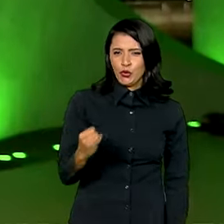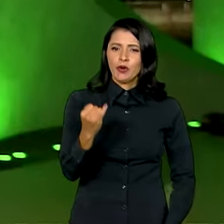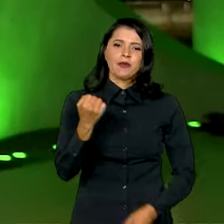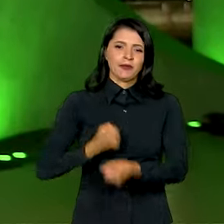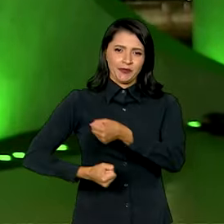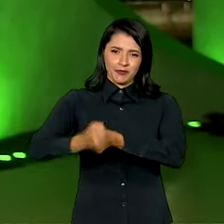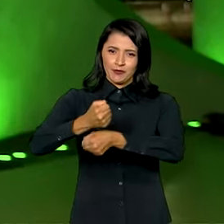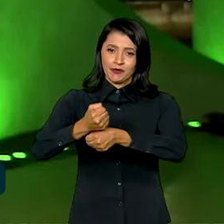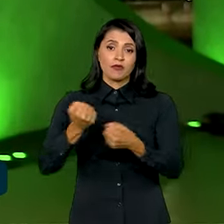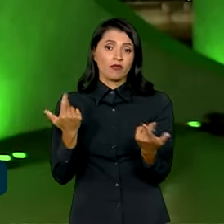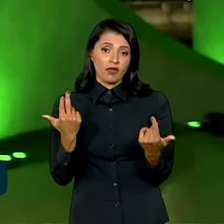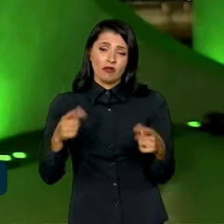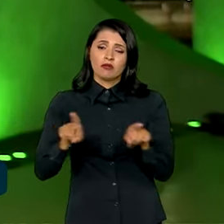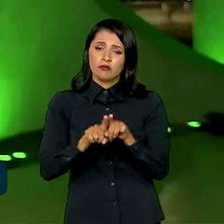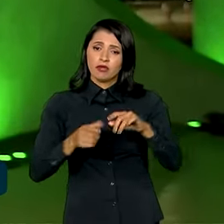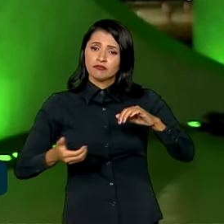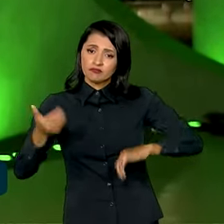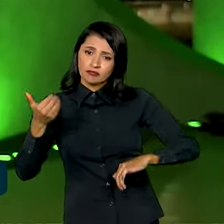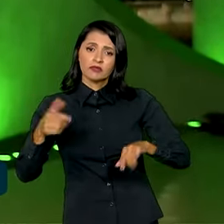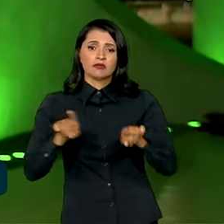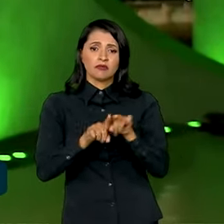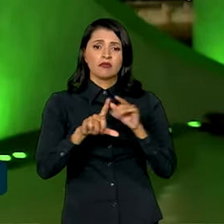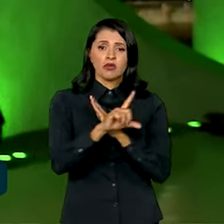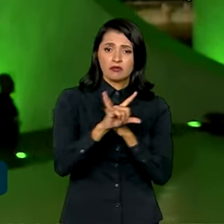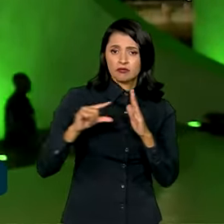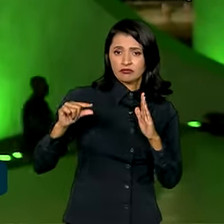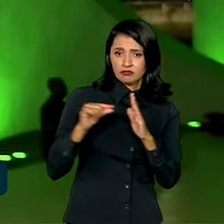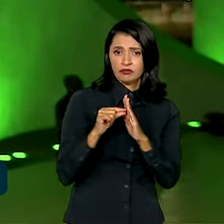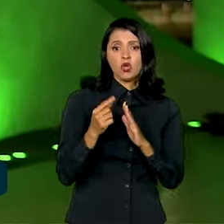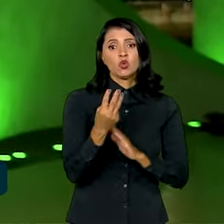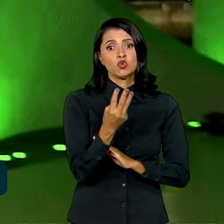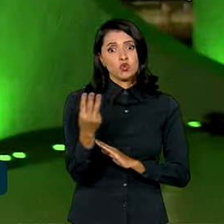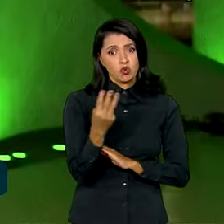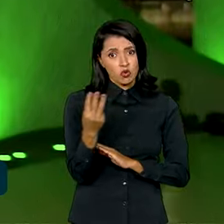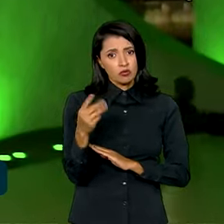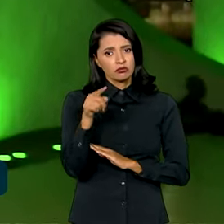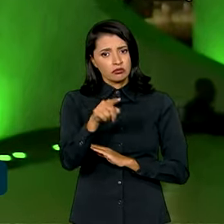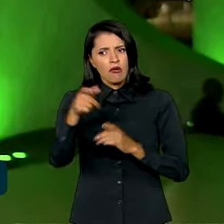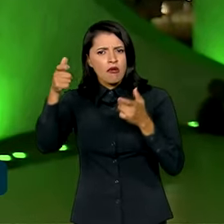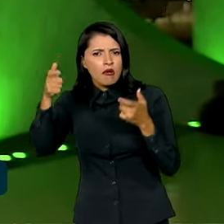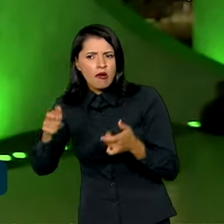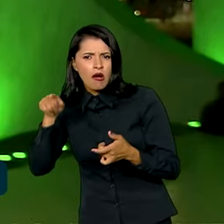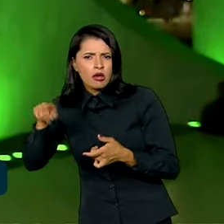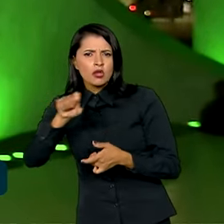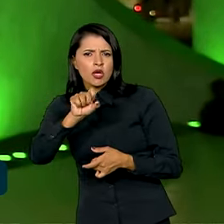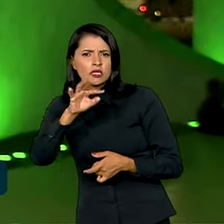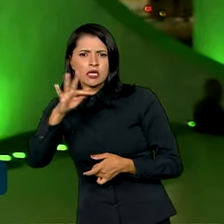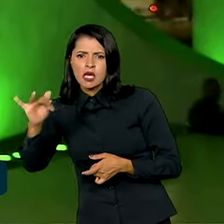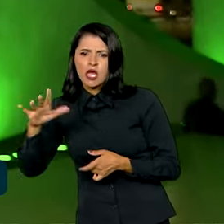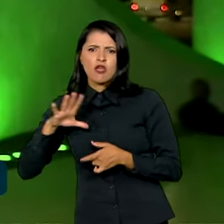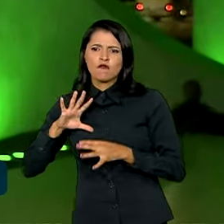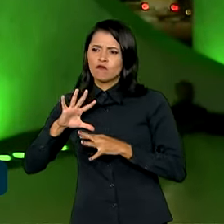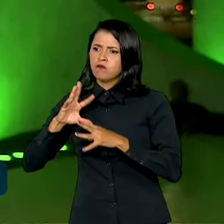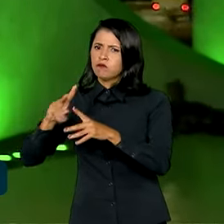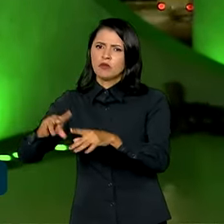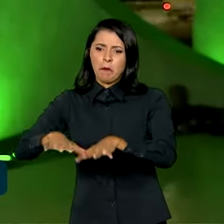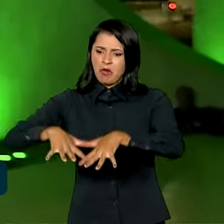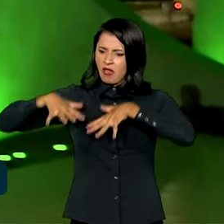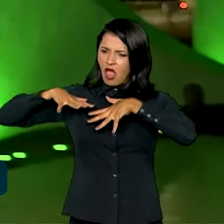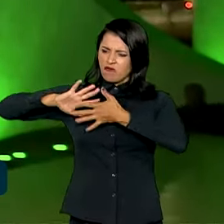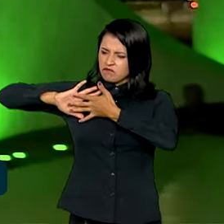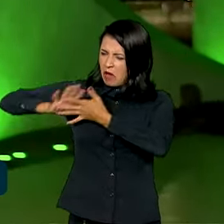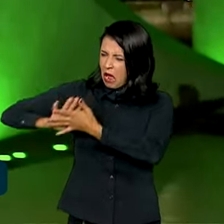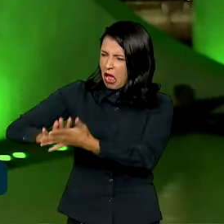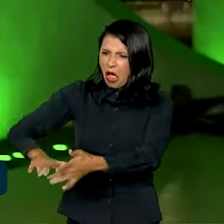E assim como no Congresso Nacional e no Palácio do Planalto, aqui o plenário do STF foi praticamente destruído. Os